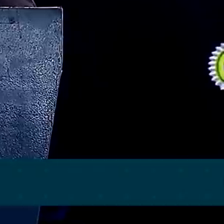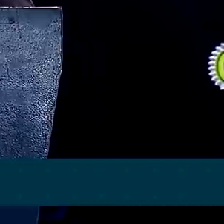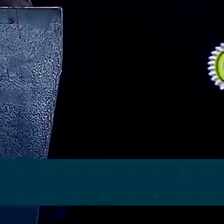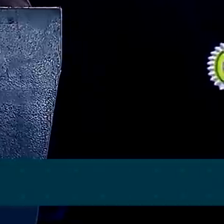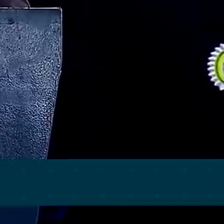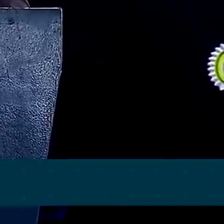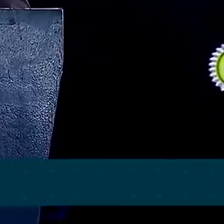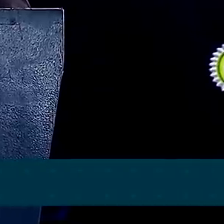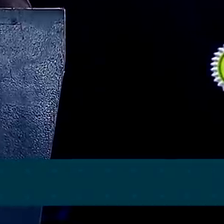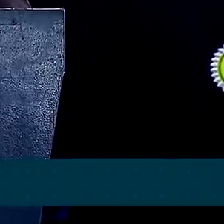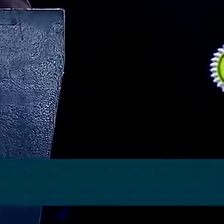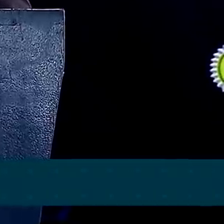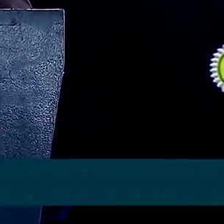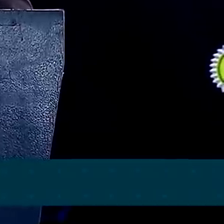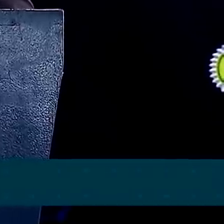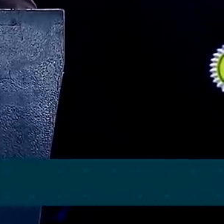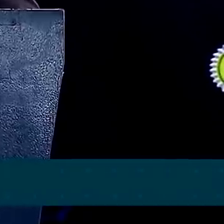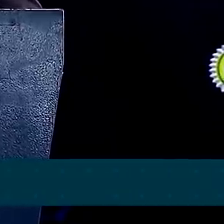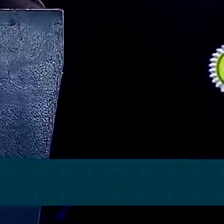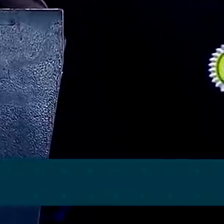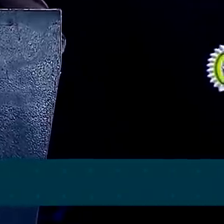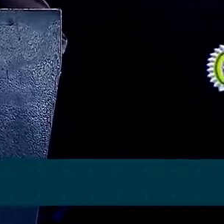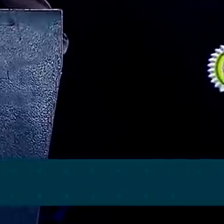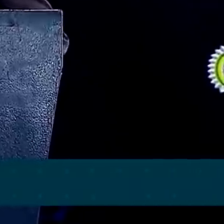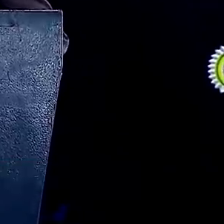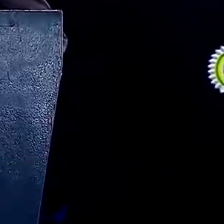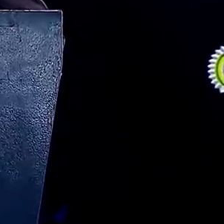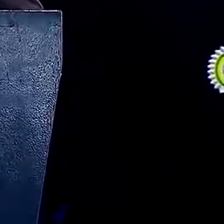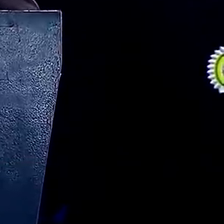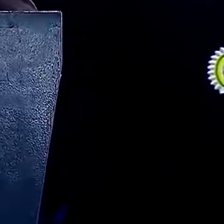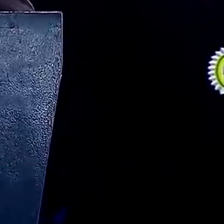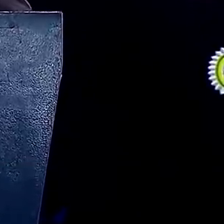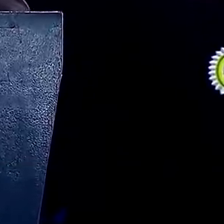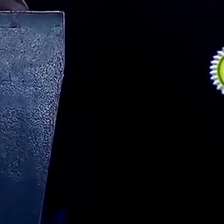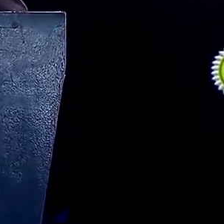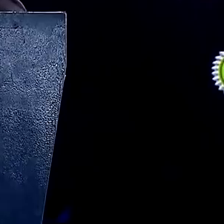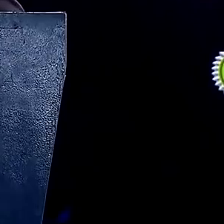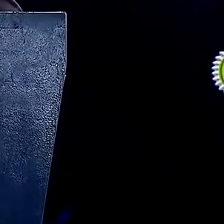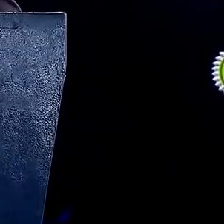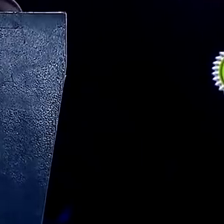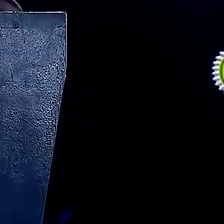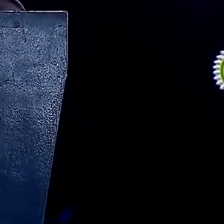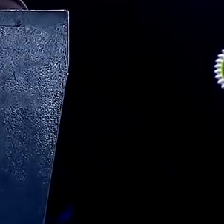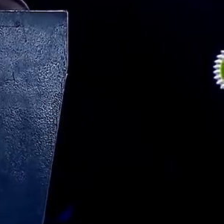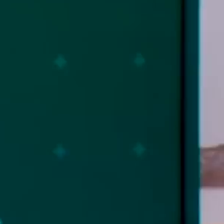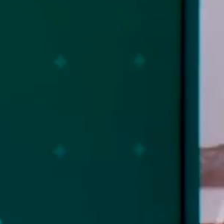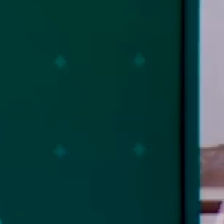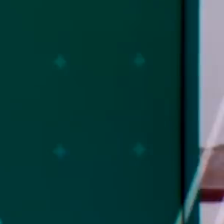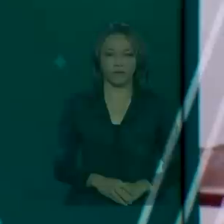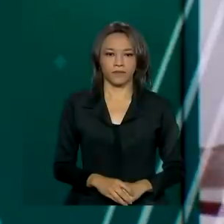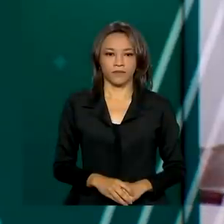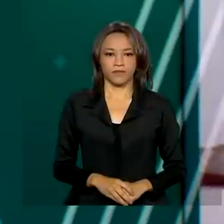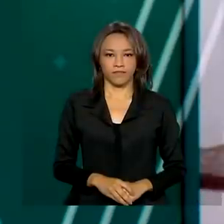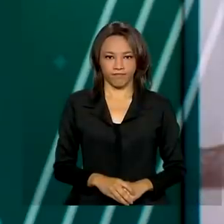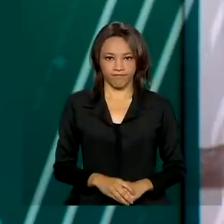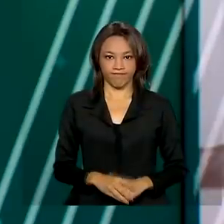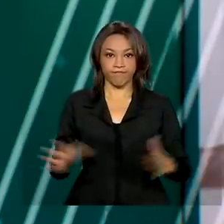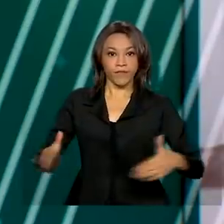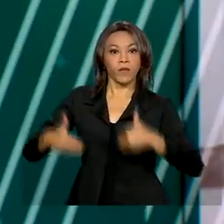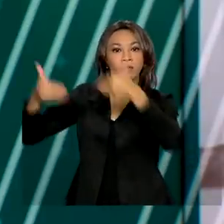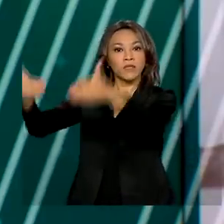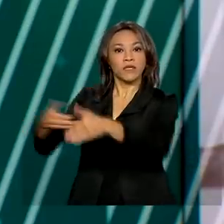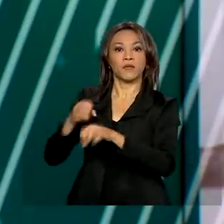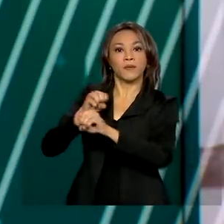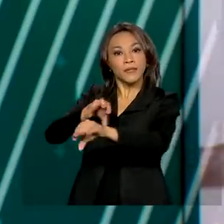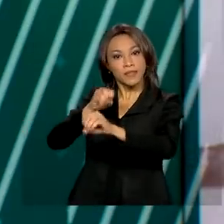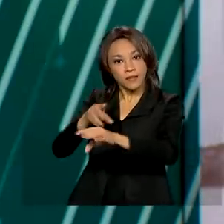prontas para cumprir com o seu dever e ajudar o próximo. O Ministério da